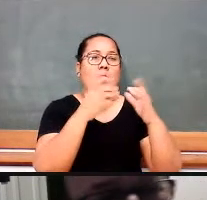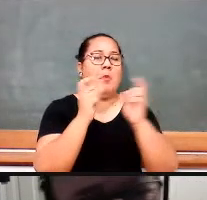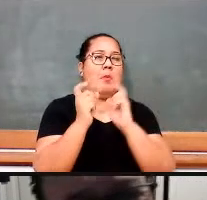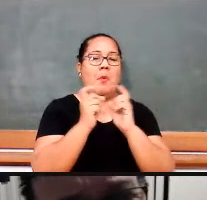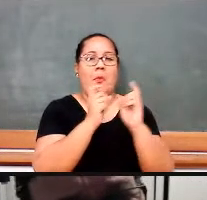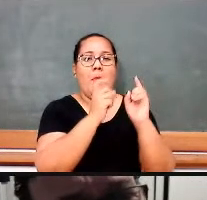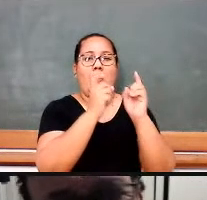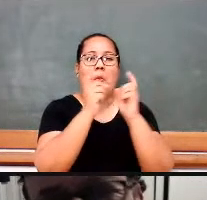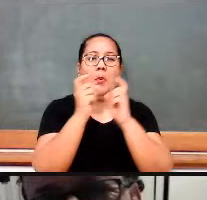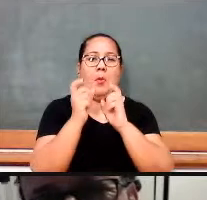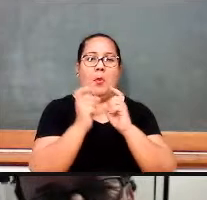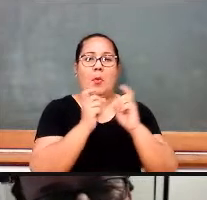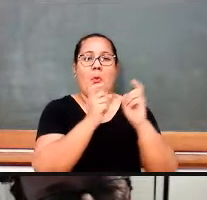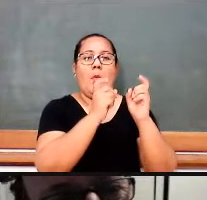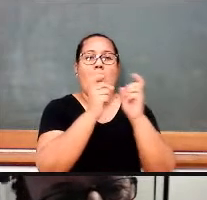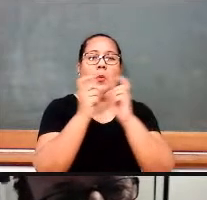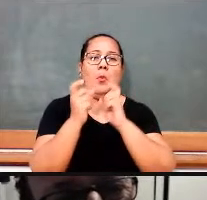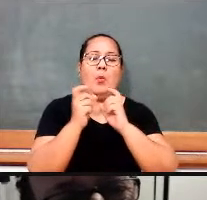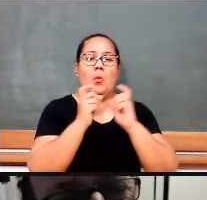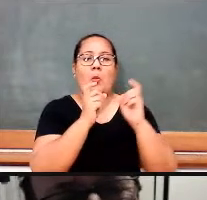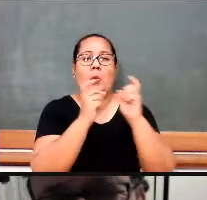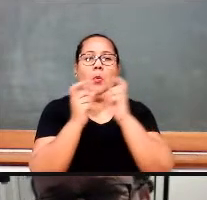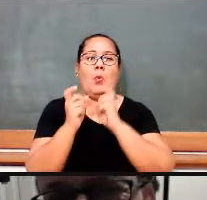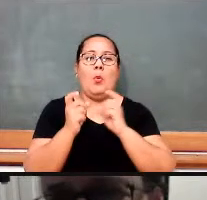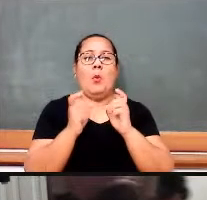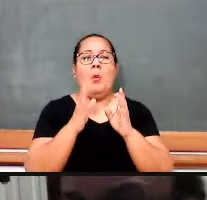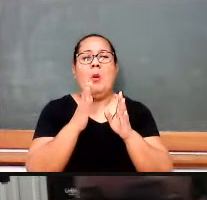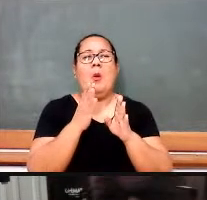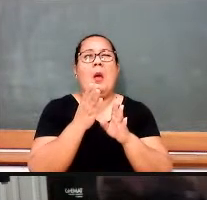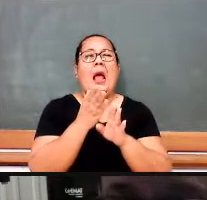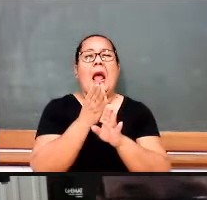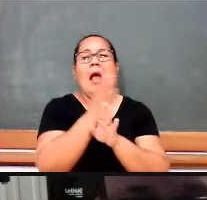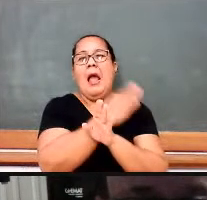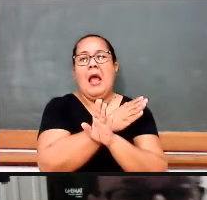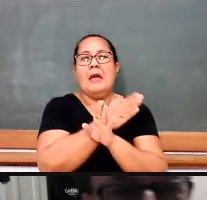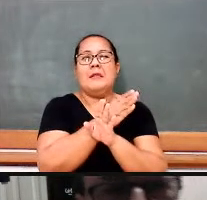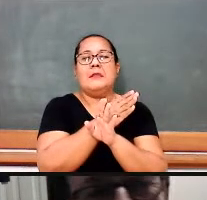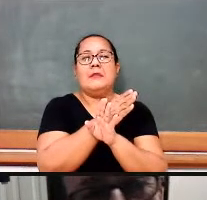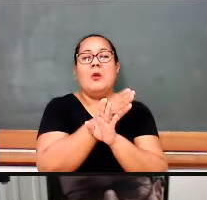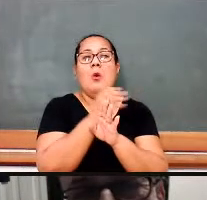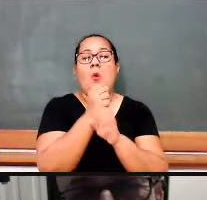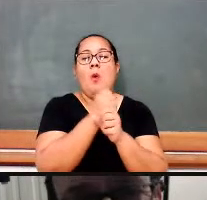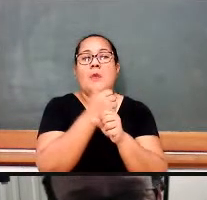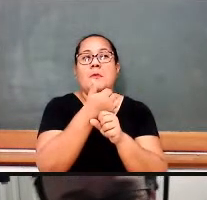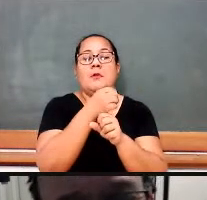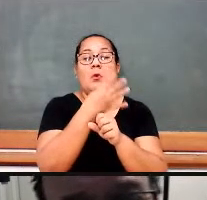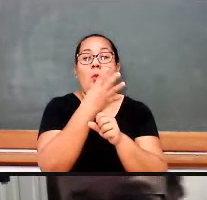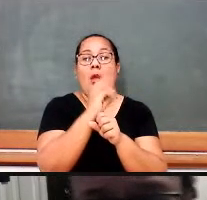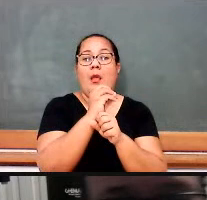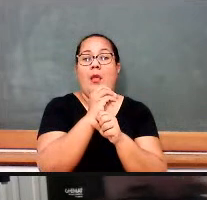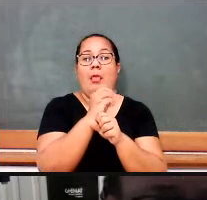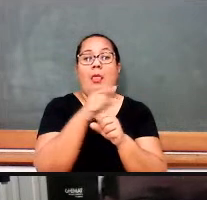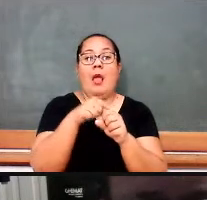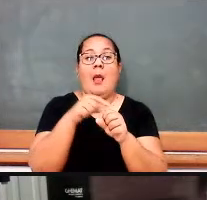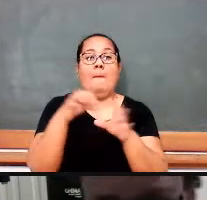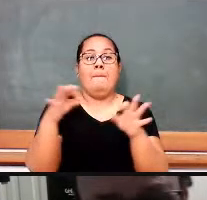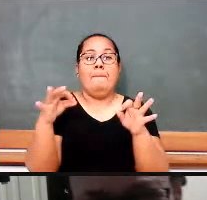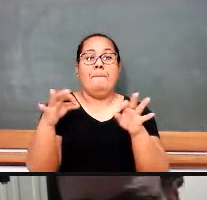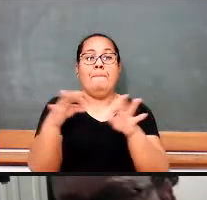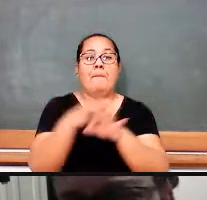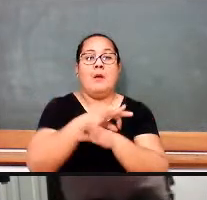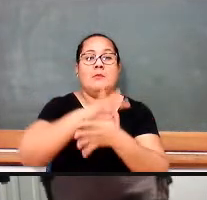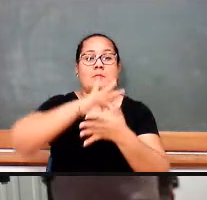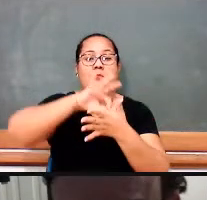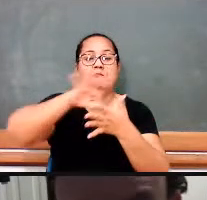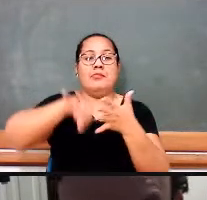começou, pelo menos a discussão dela, começou antes da década de 40. E só foi possível a sua aprovação com muitas